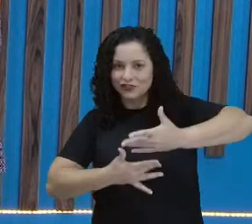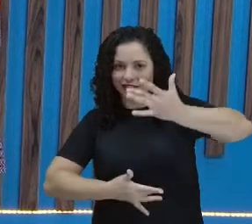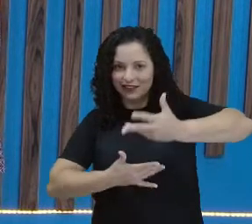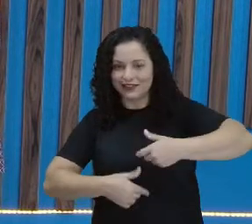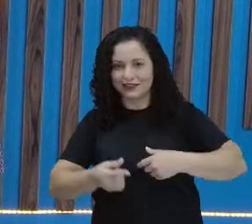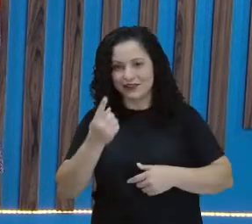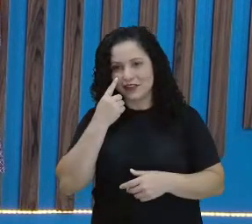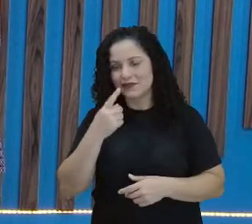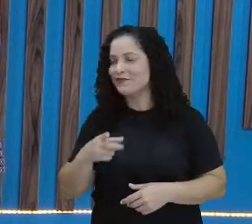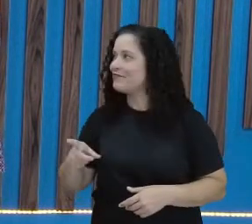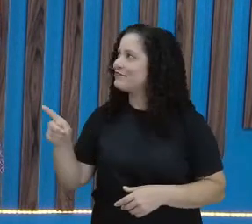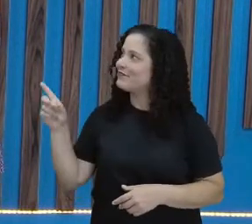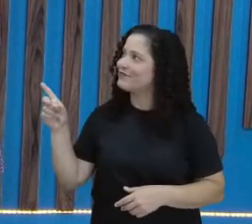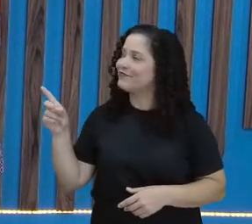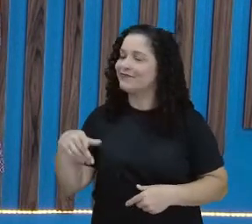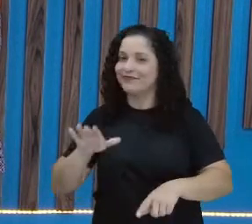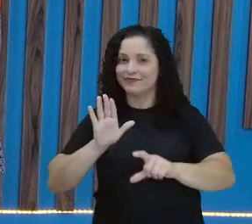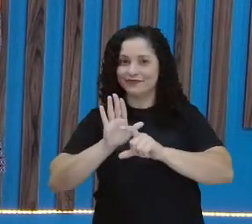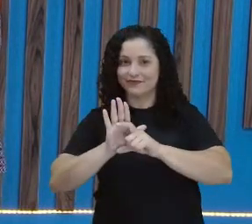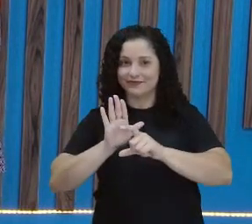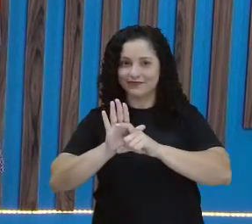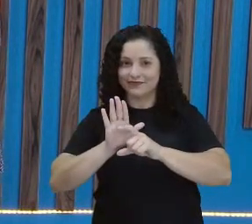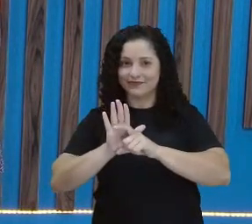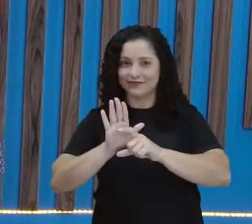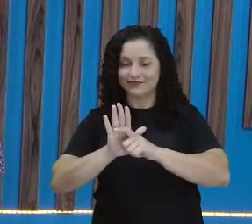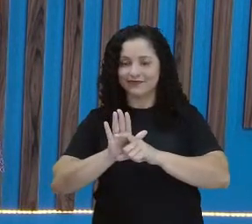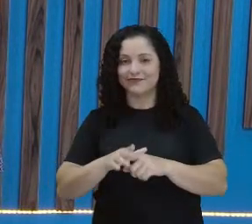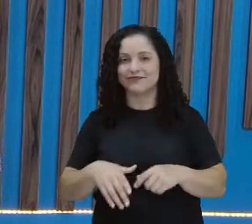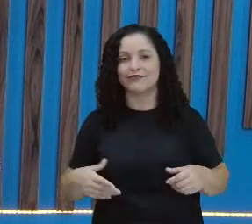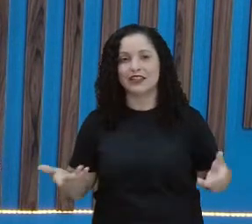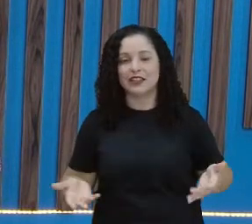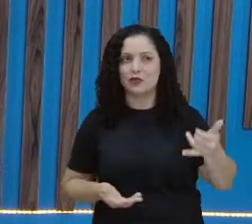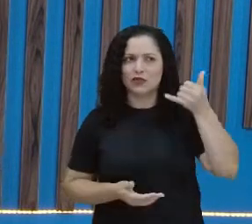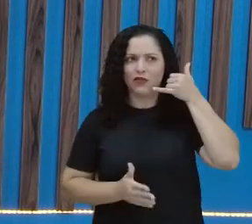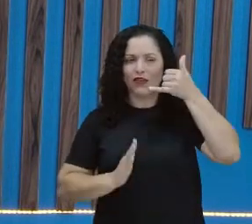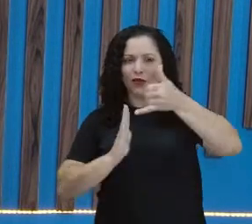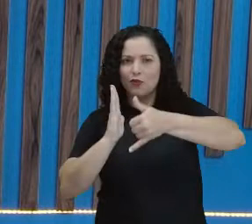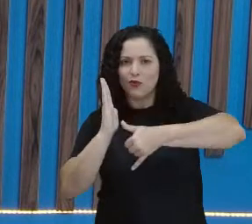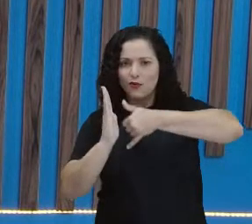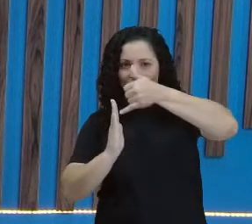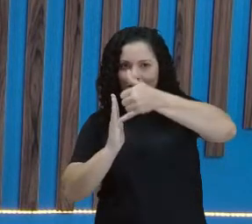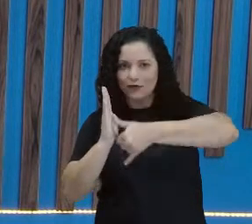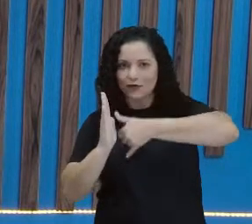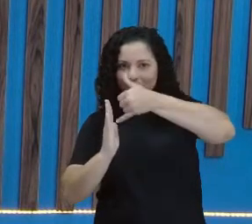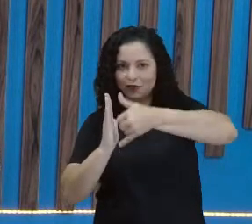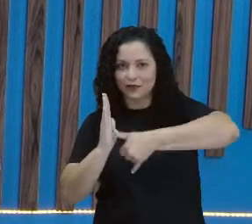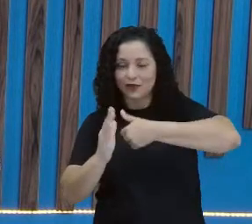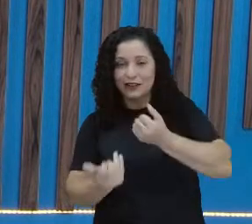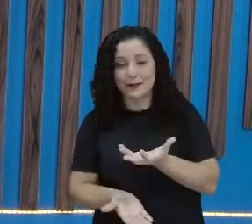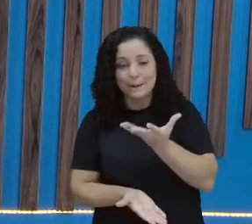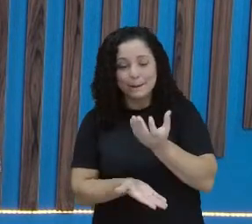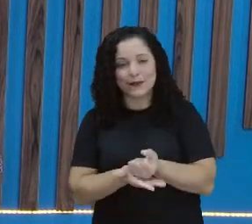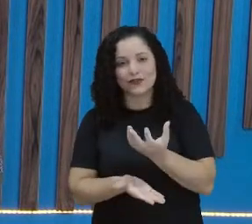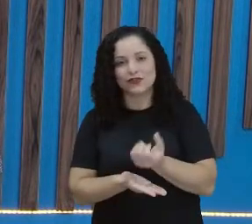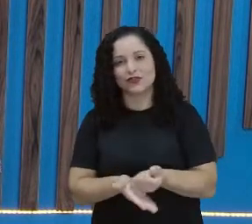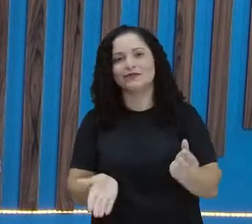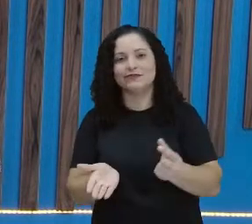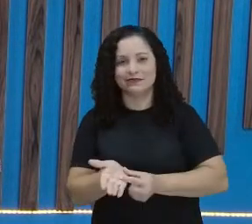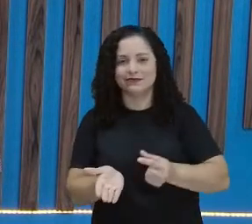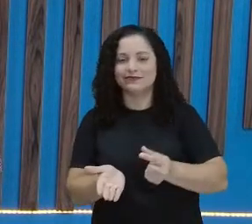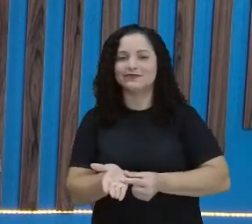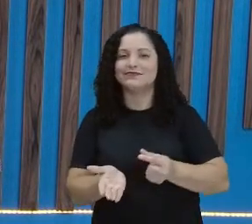cantinho da sua tela, o QR Code. Para você aproximar a câmera do seu celular e baixar o aplicativo.